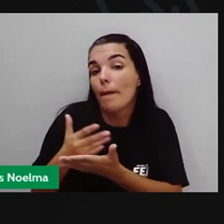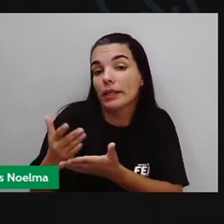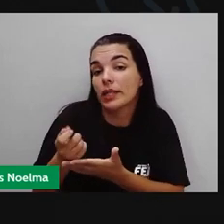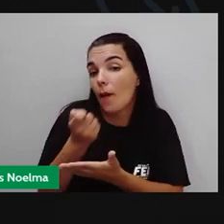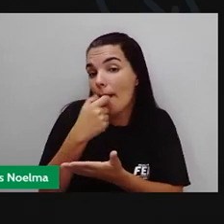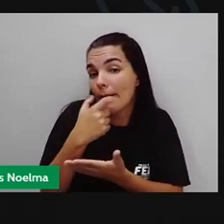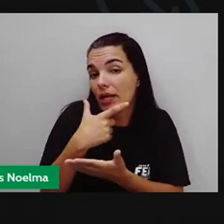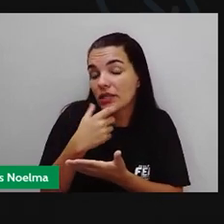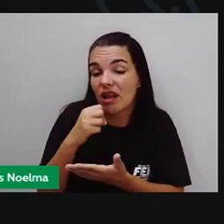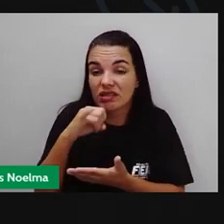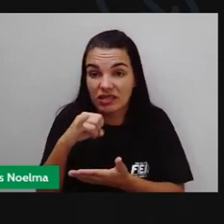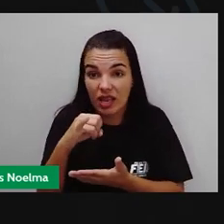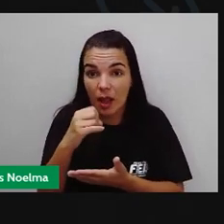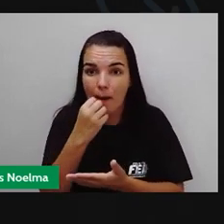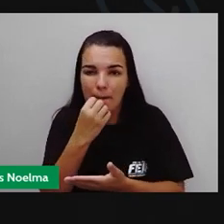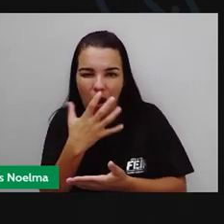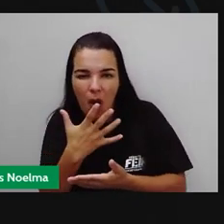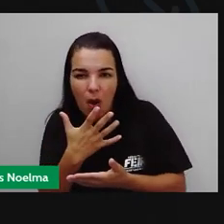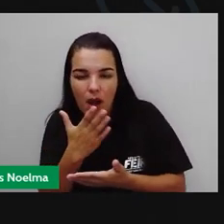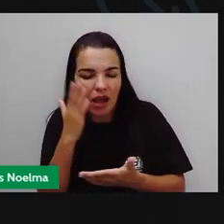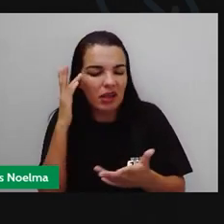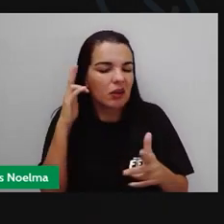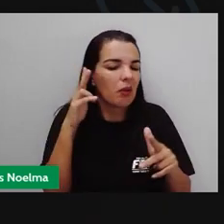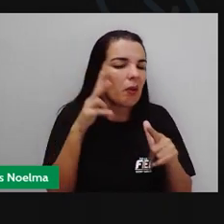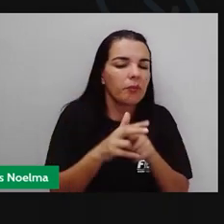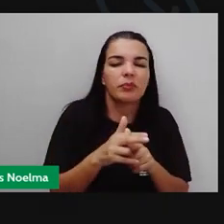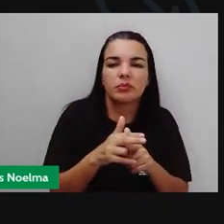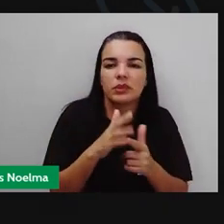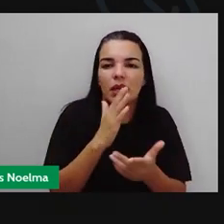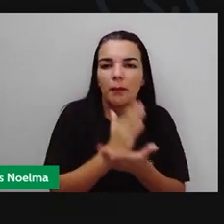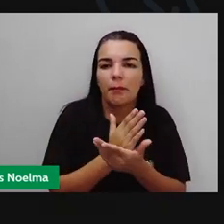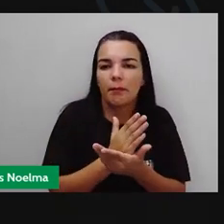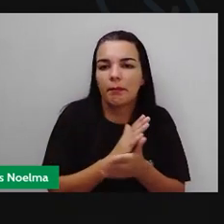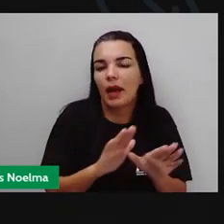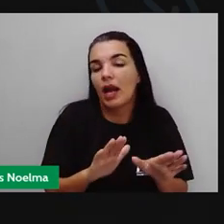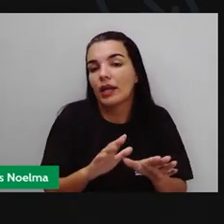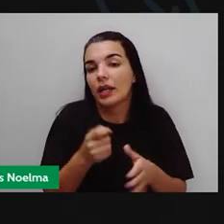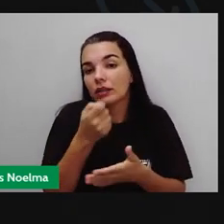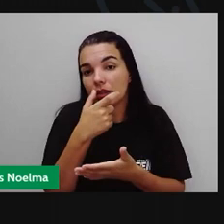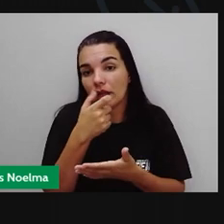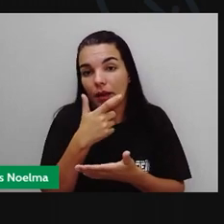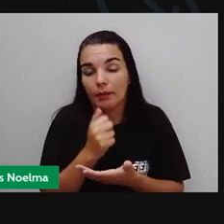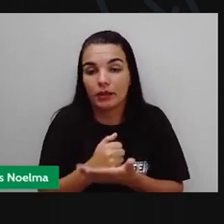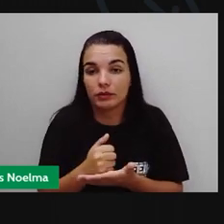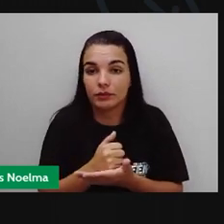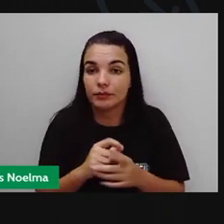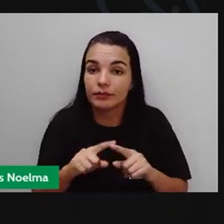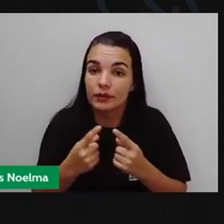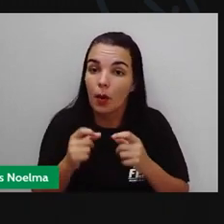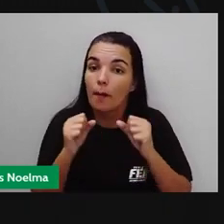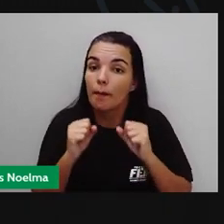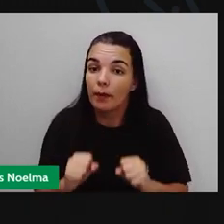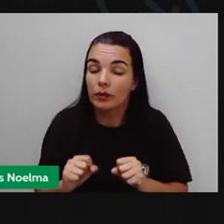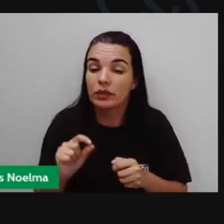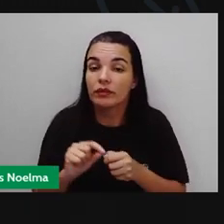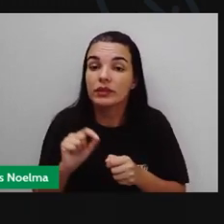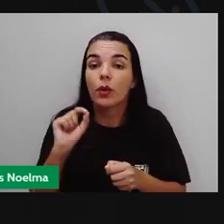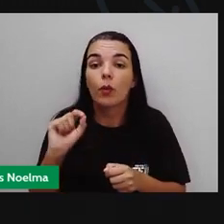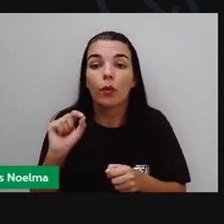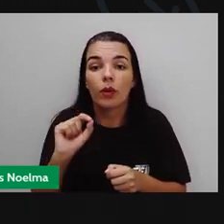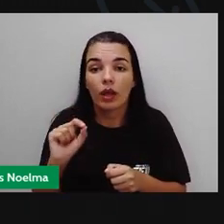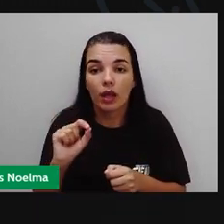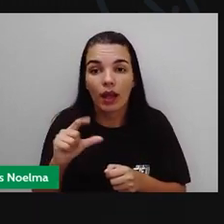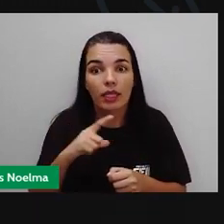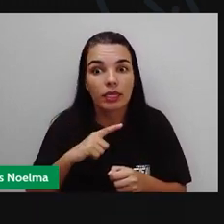já interrompe o medicamento, né? Devido a estar se sentindo melhor. Isso pode fazer com que as bactérias, elas